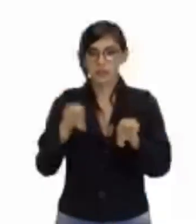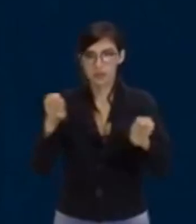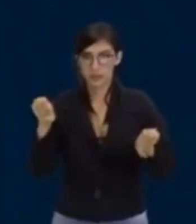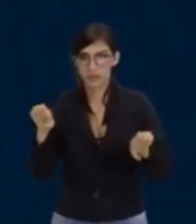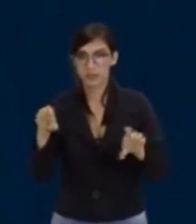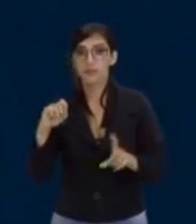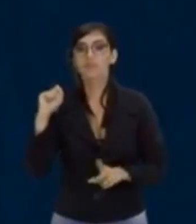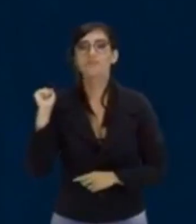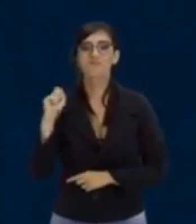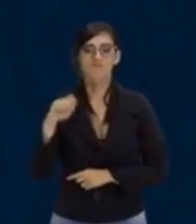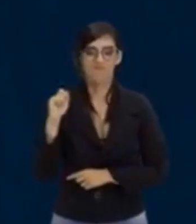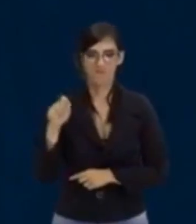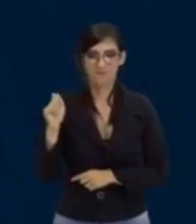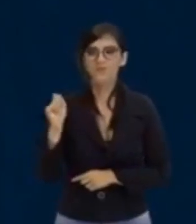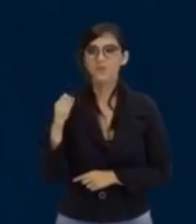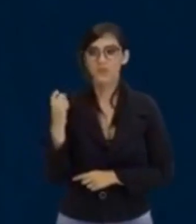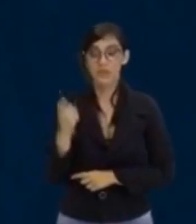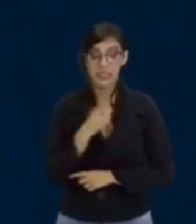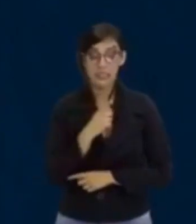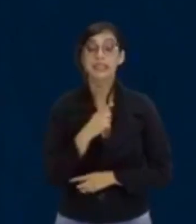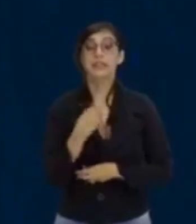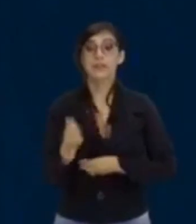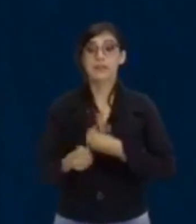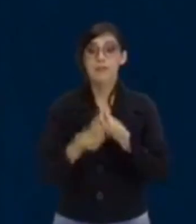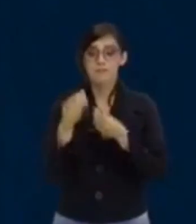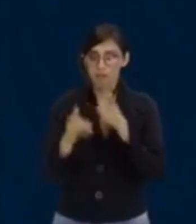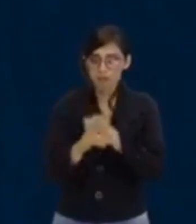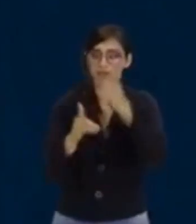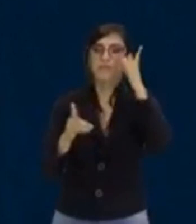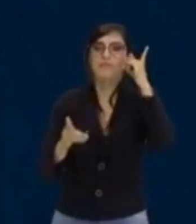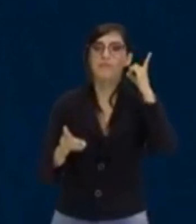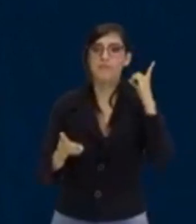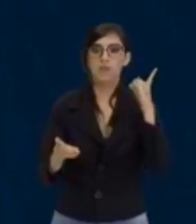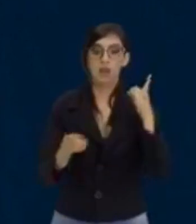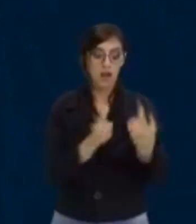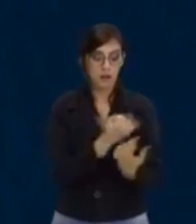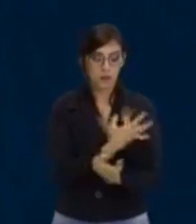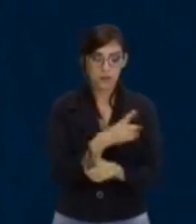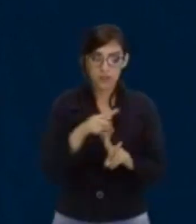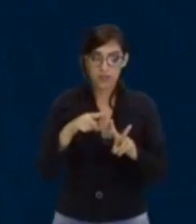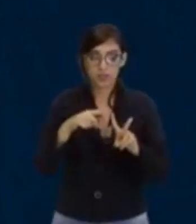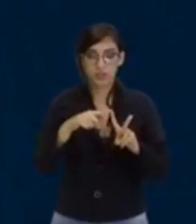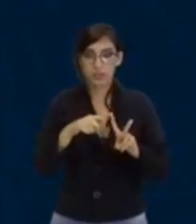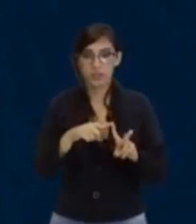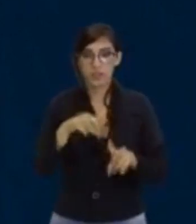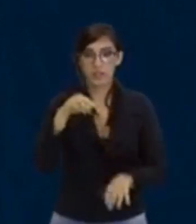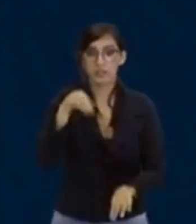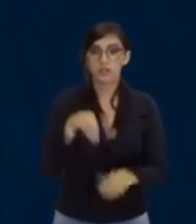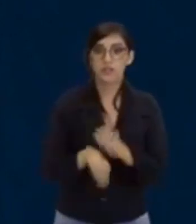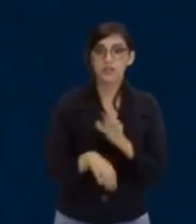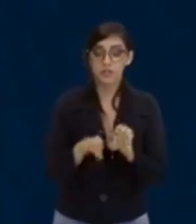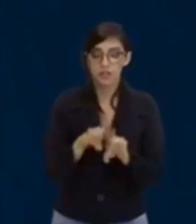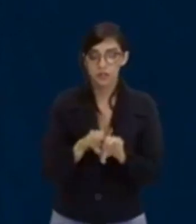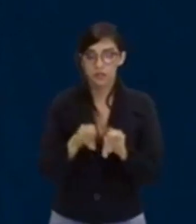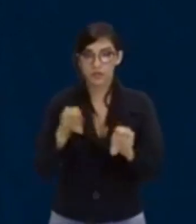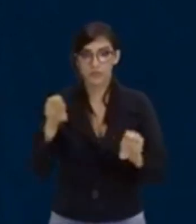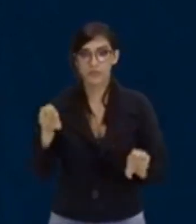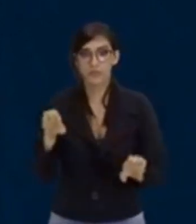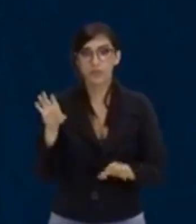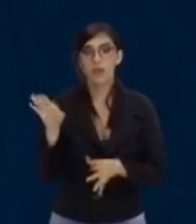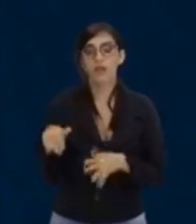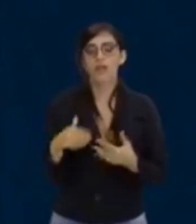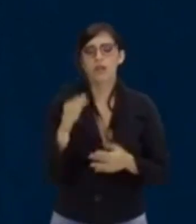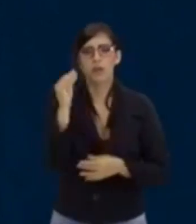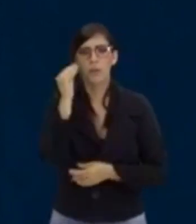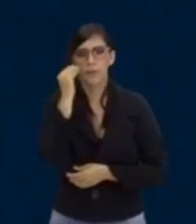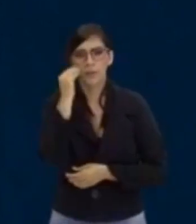existe como descobrir a quantidade de raízes de uma equação, certo? Observa aqui que eu estou